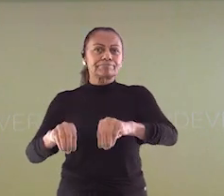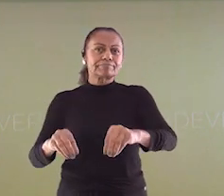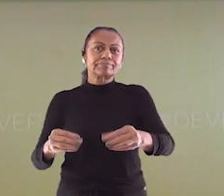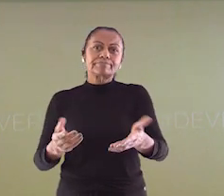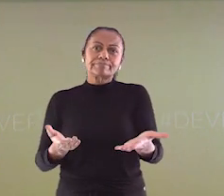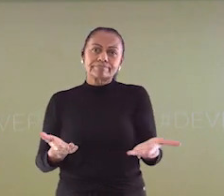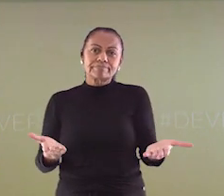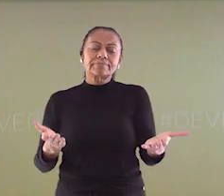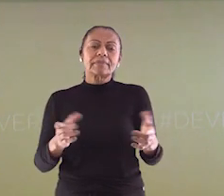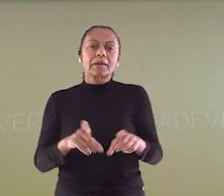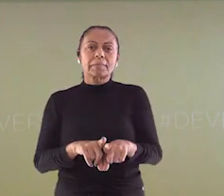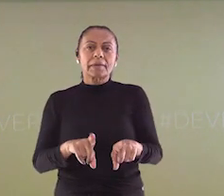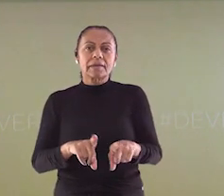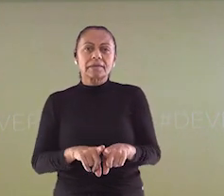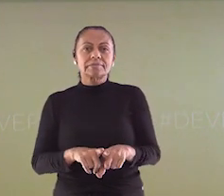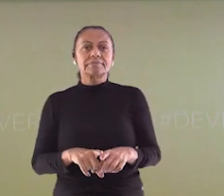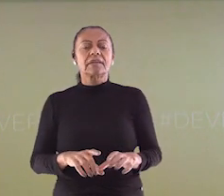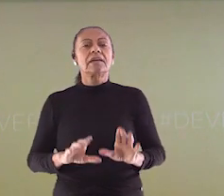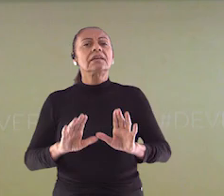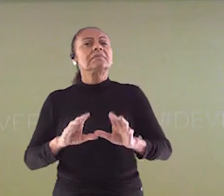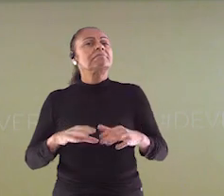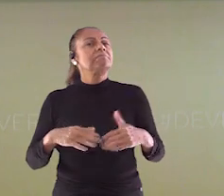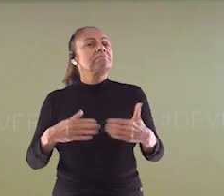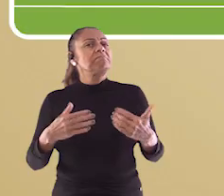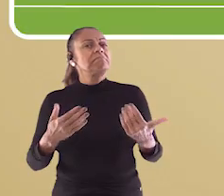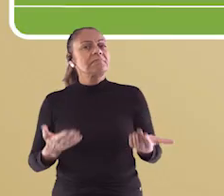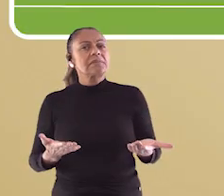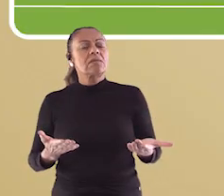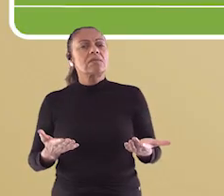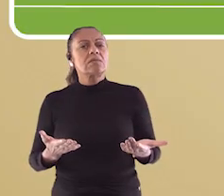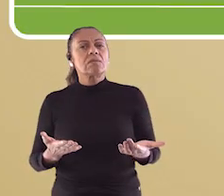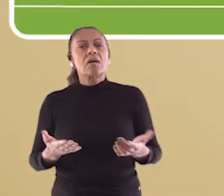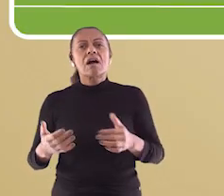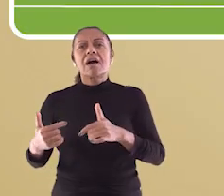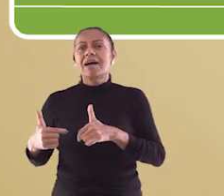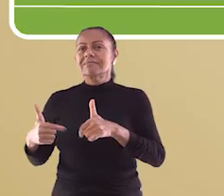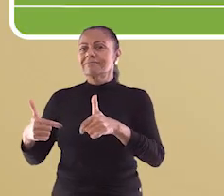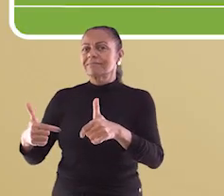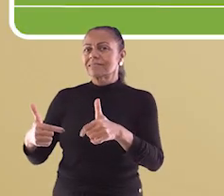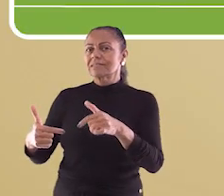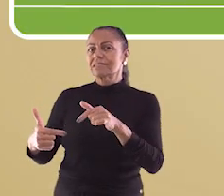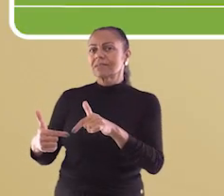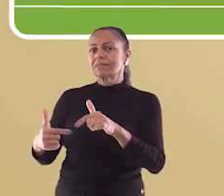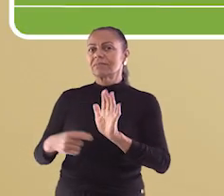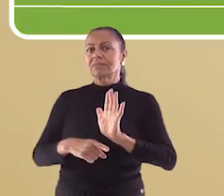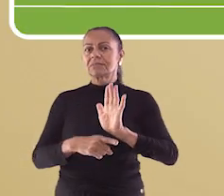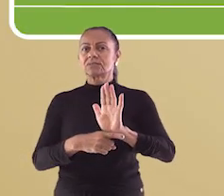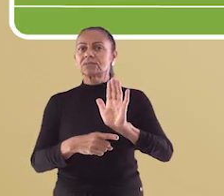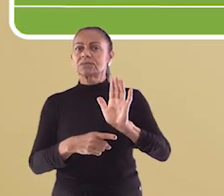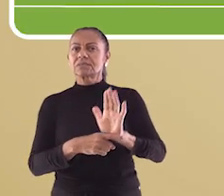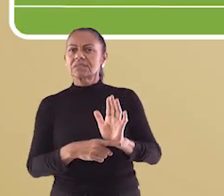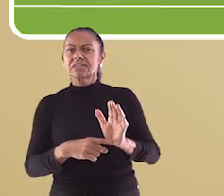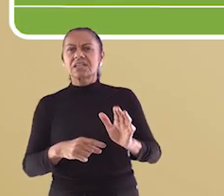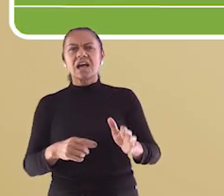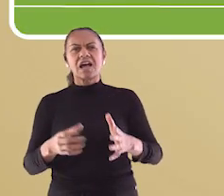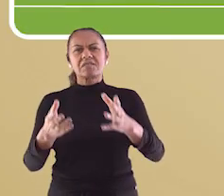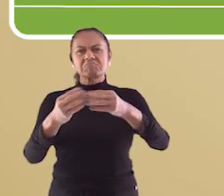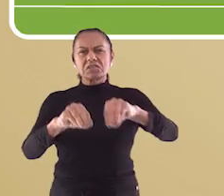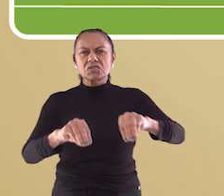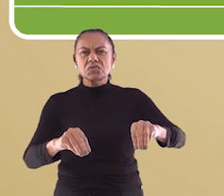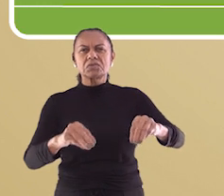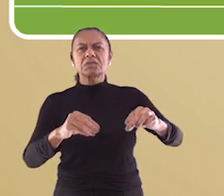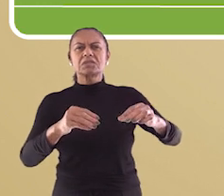inúmeras espécies que são exterminadas. E o que pode ser feito para minimizar esses impactos,